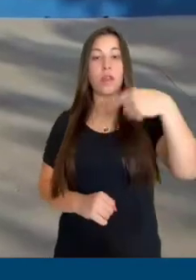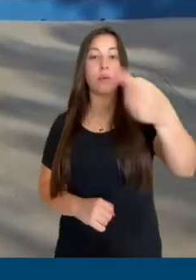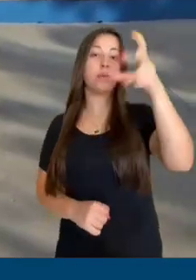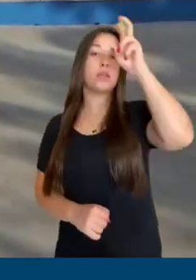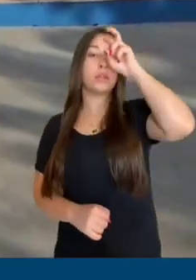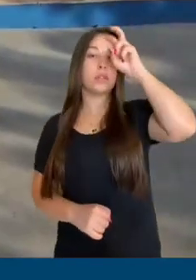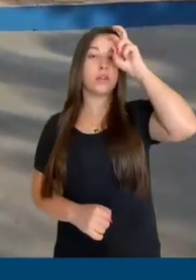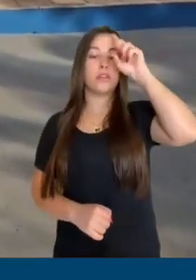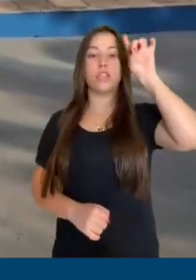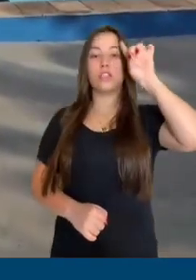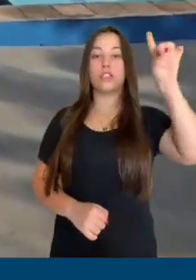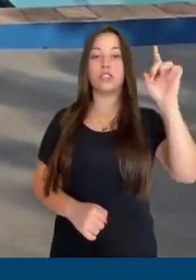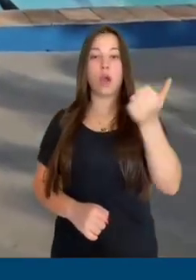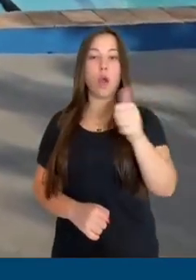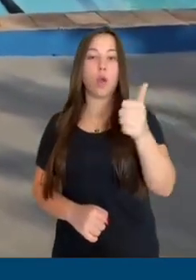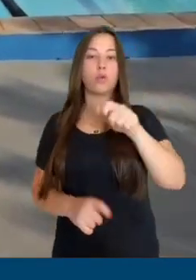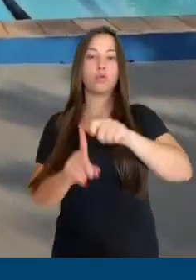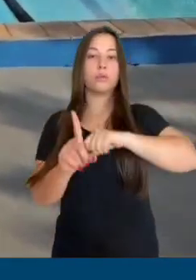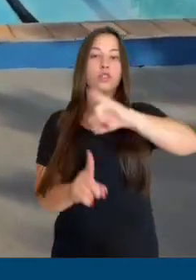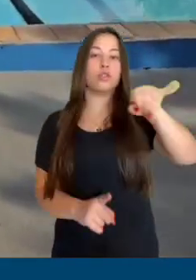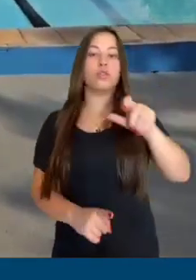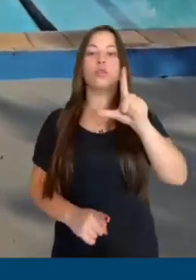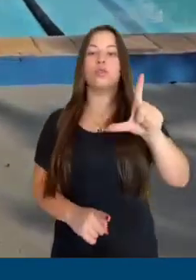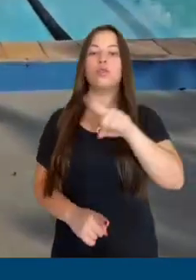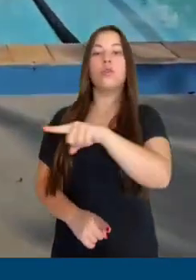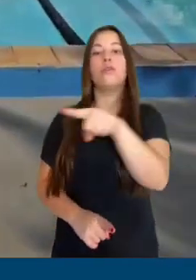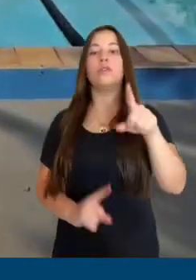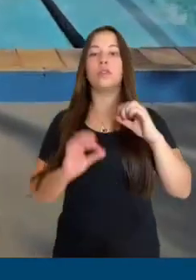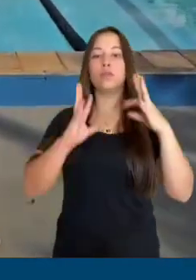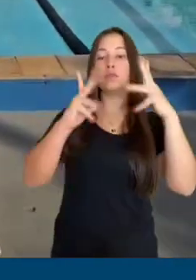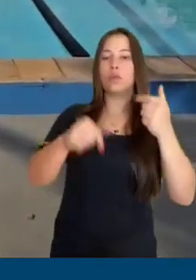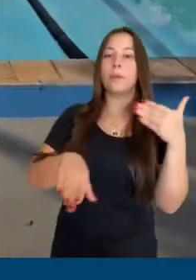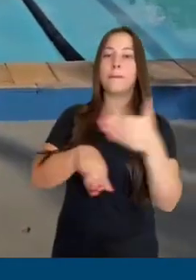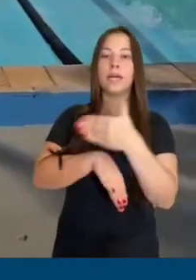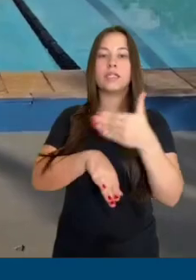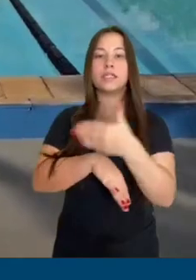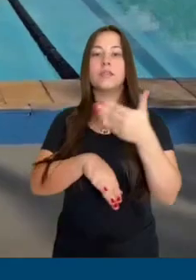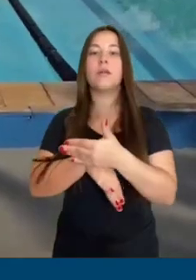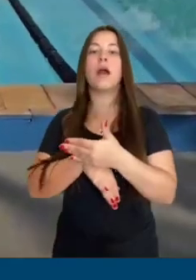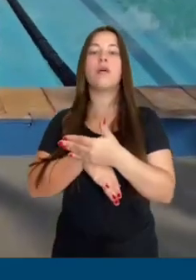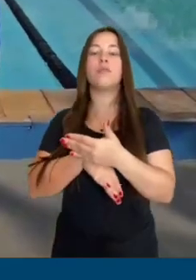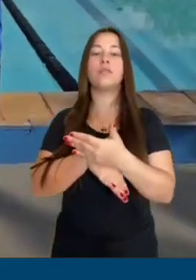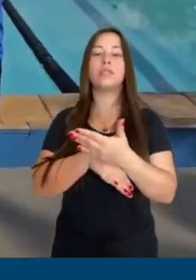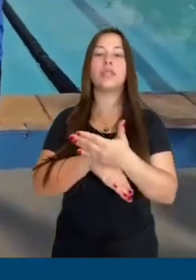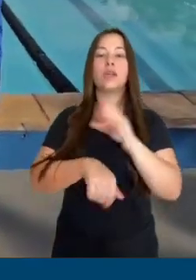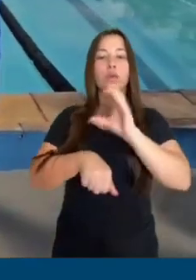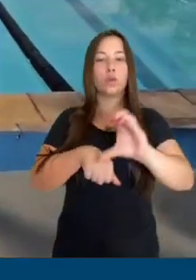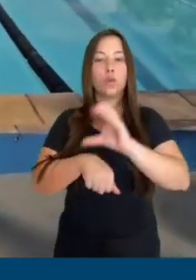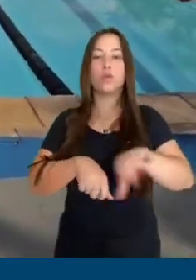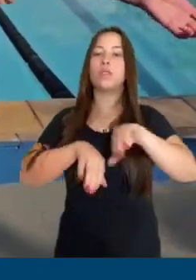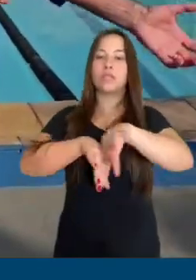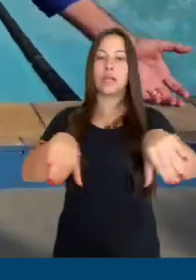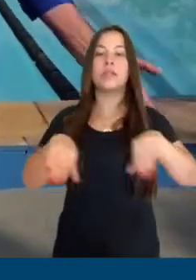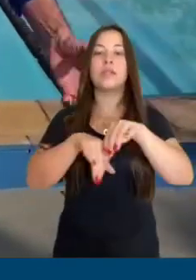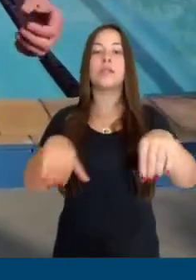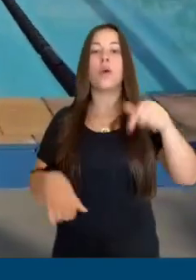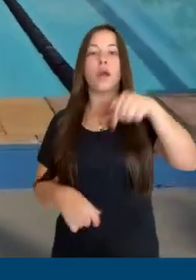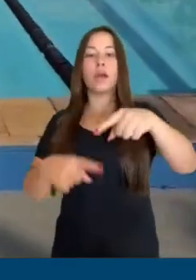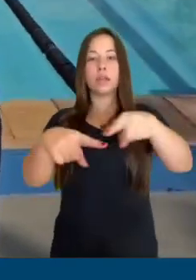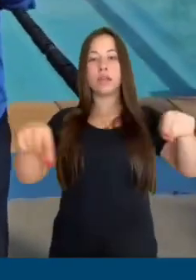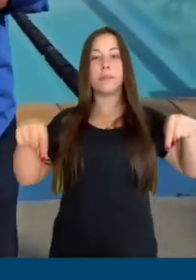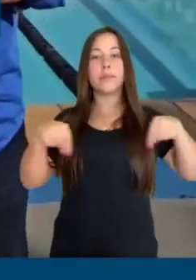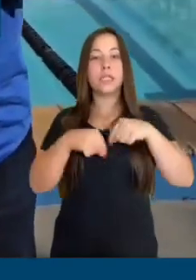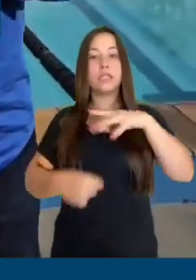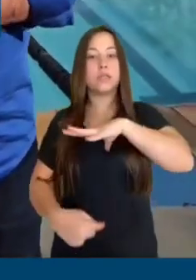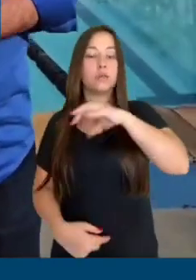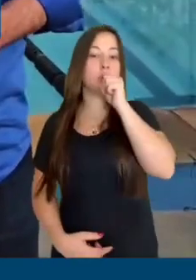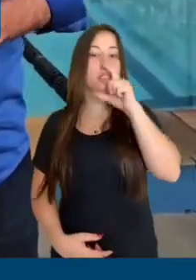Na próxima quinta-feira, dia 11 de julho, vocês todos que participavam das aulas de natação aqui na